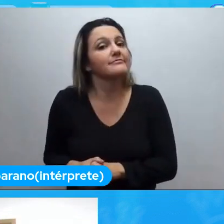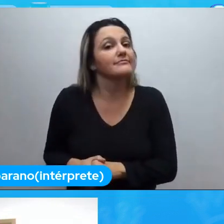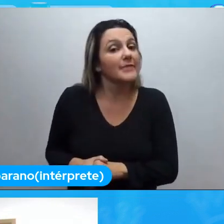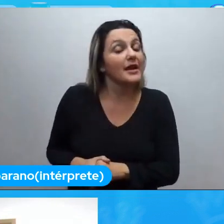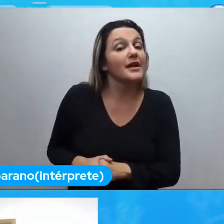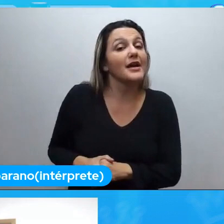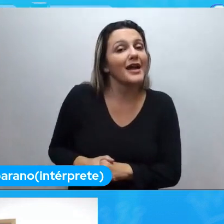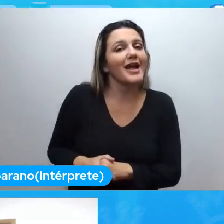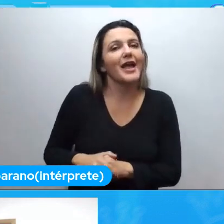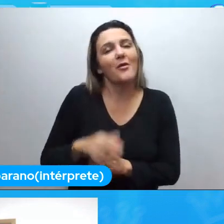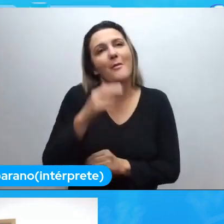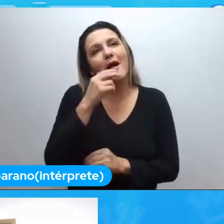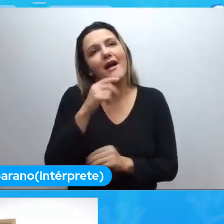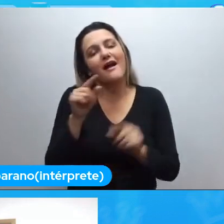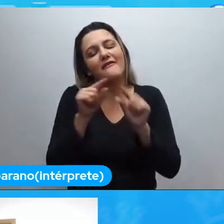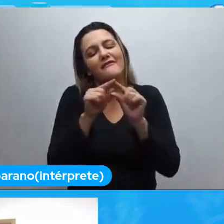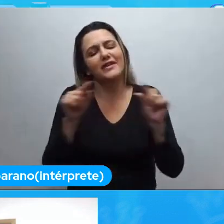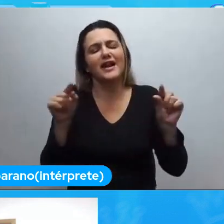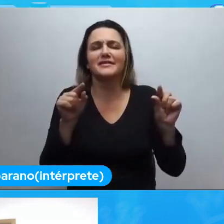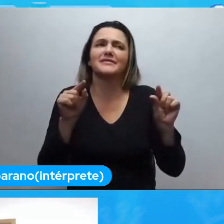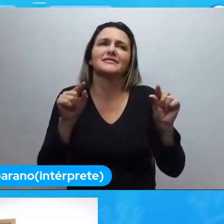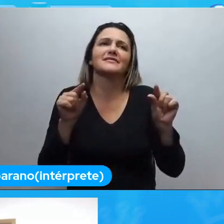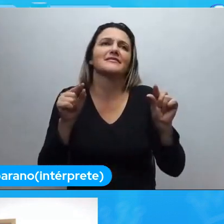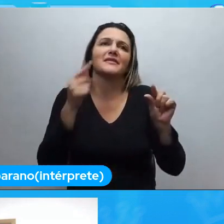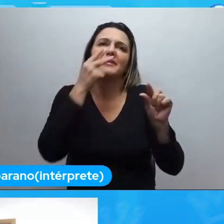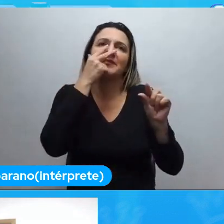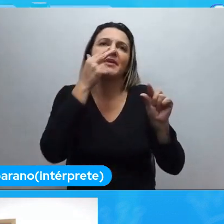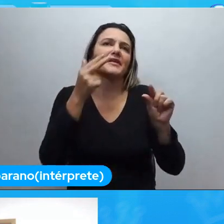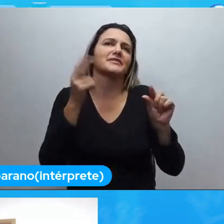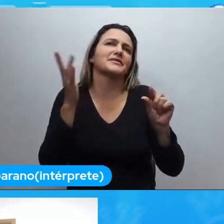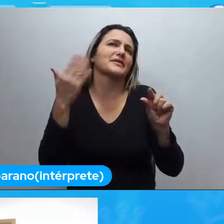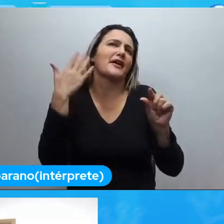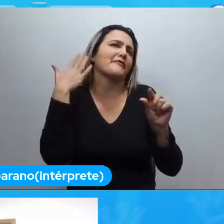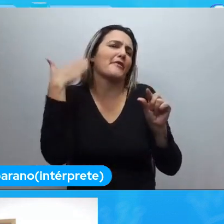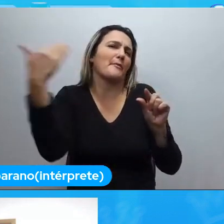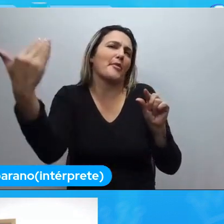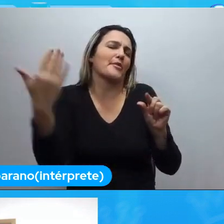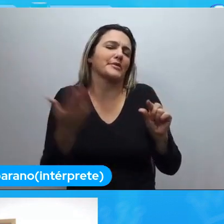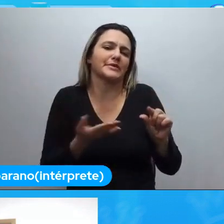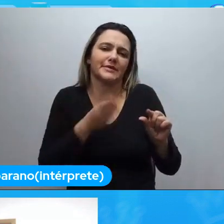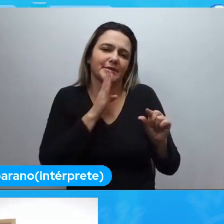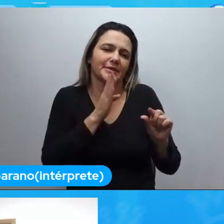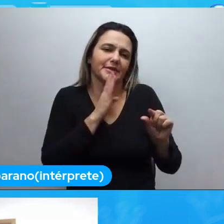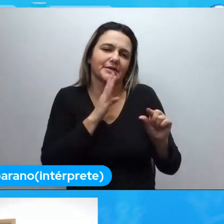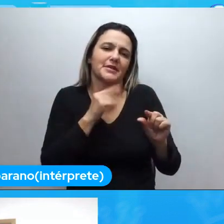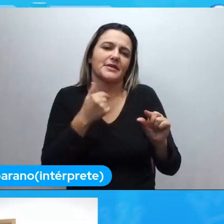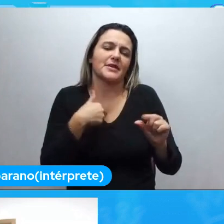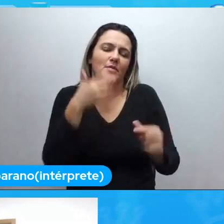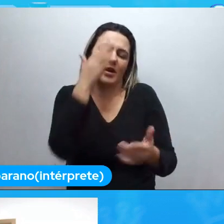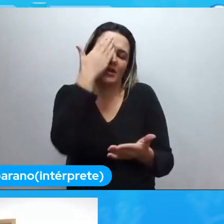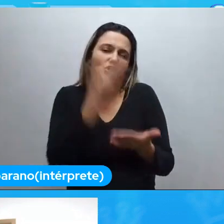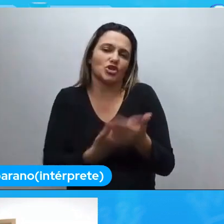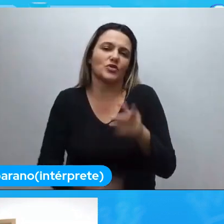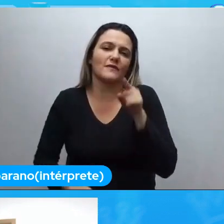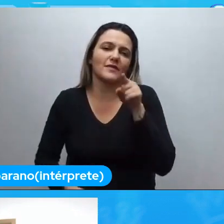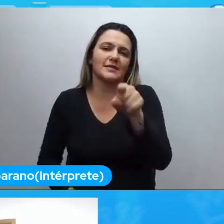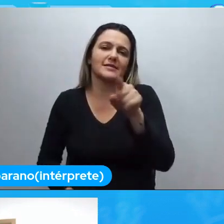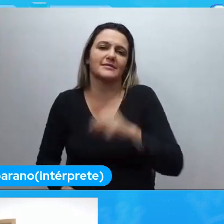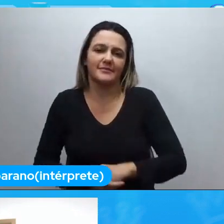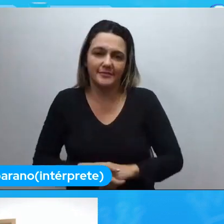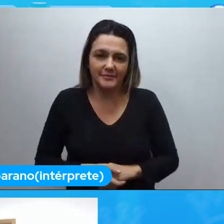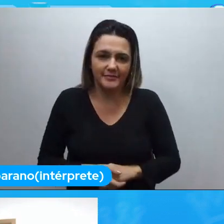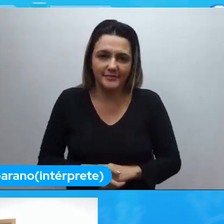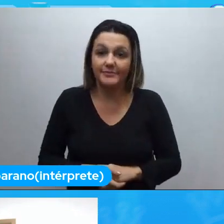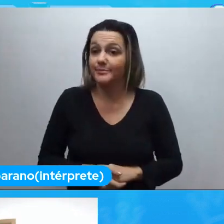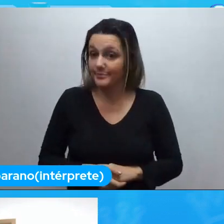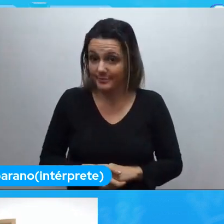muito coach. Mas eu acho que teria me ajudado muito, que é o acredito em você, sabe? De você conseguir